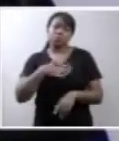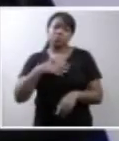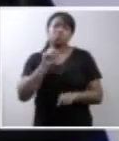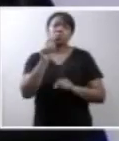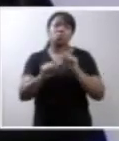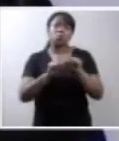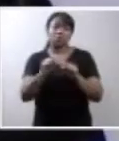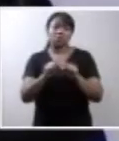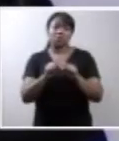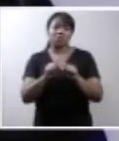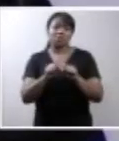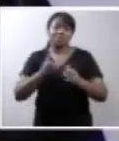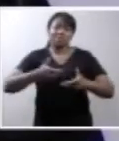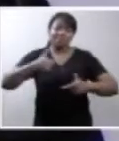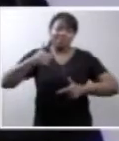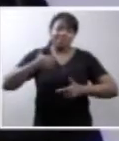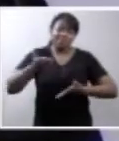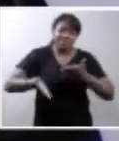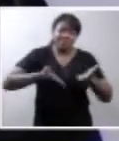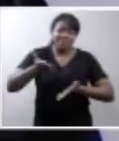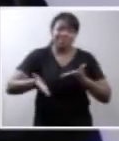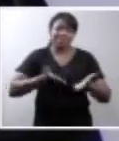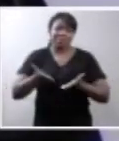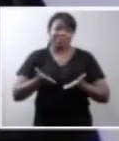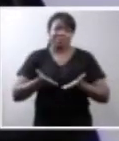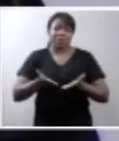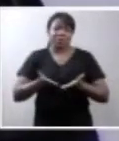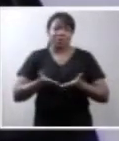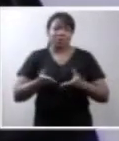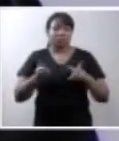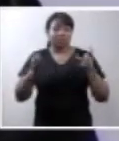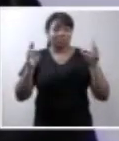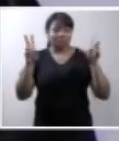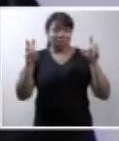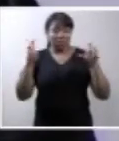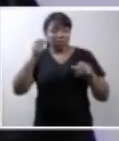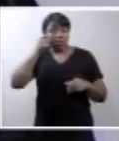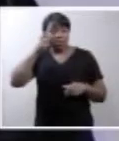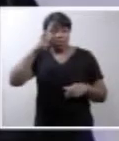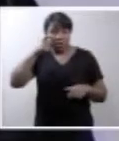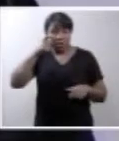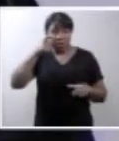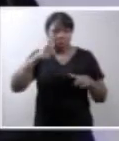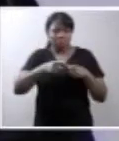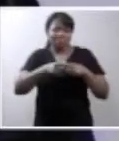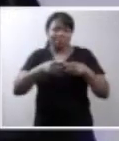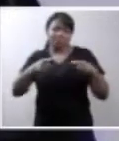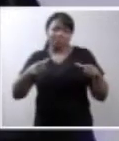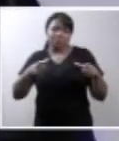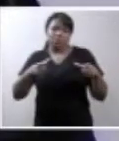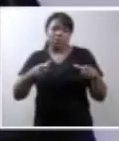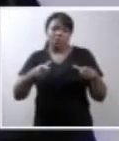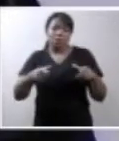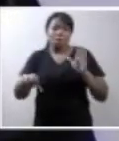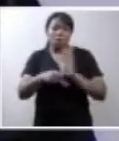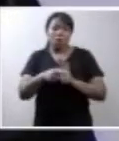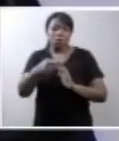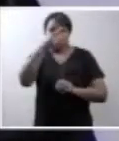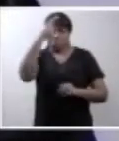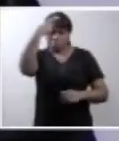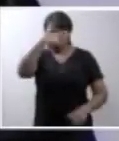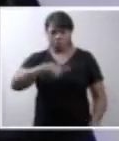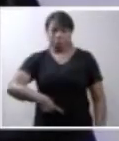que estamos a lidar aqui com algo de interesse maior do ser humano,